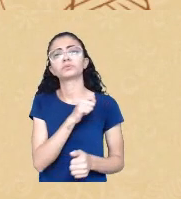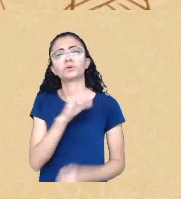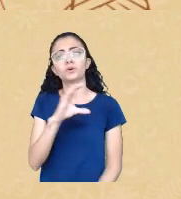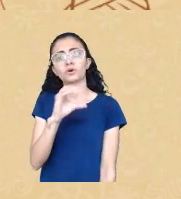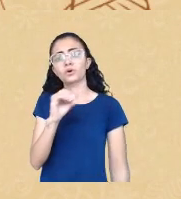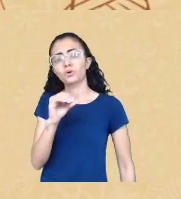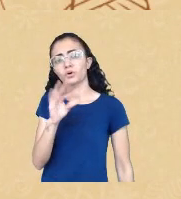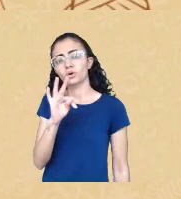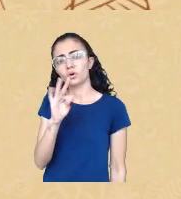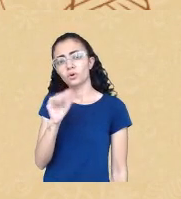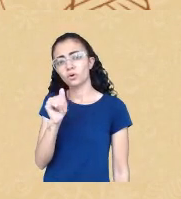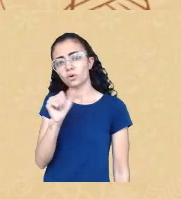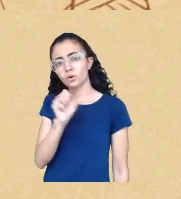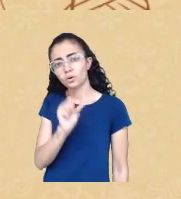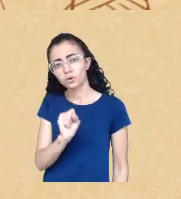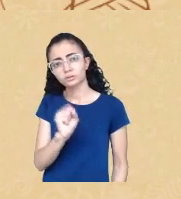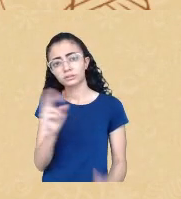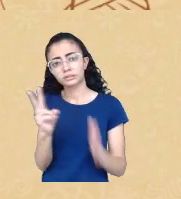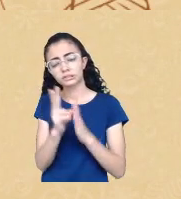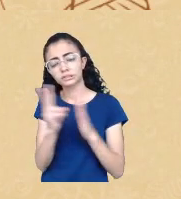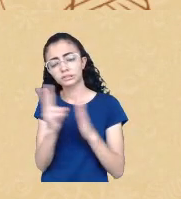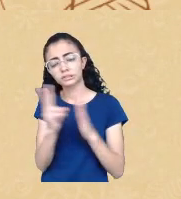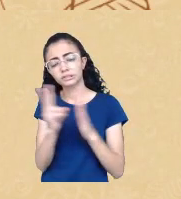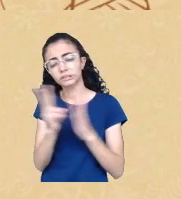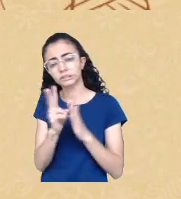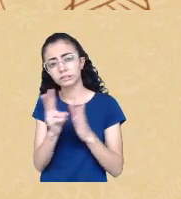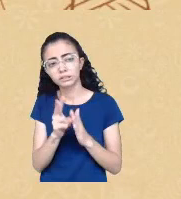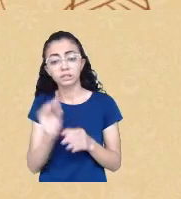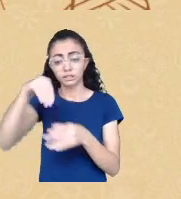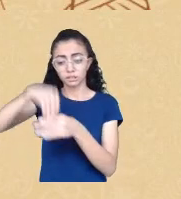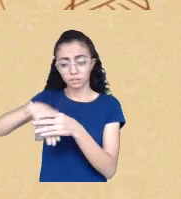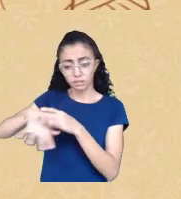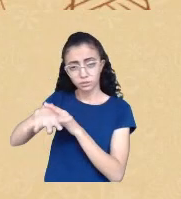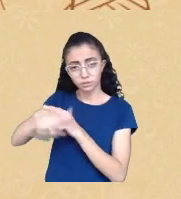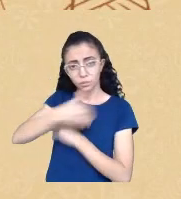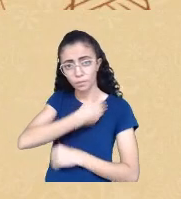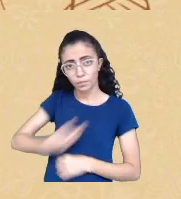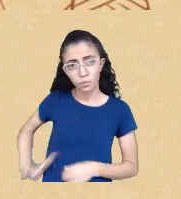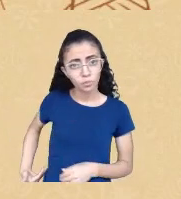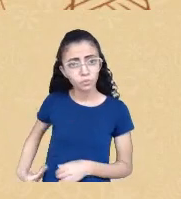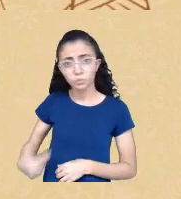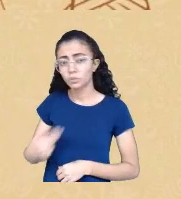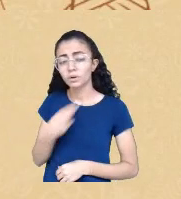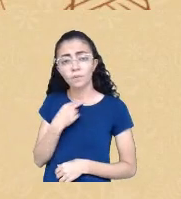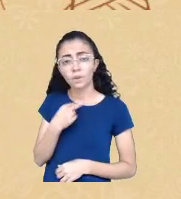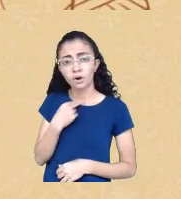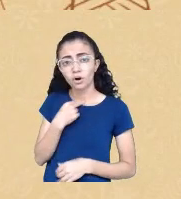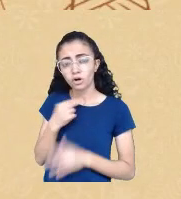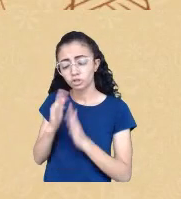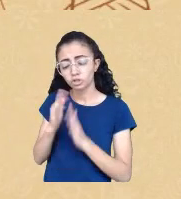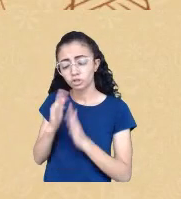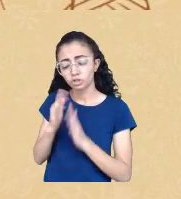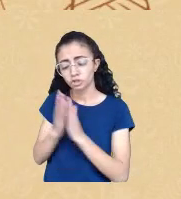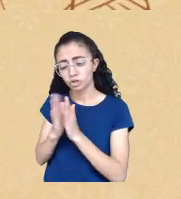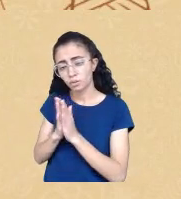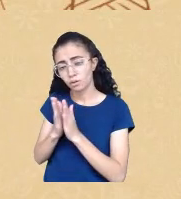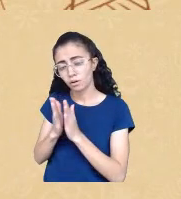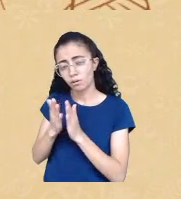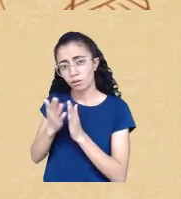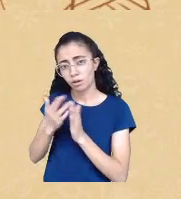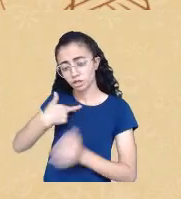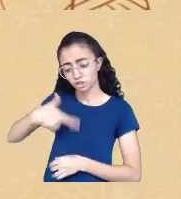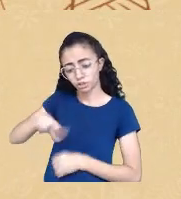podem praticar seus atos sagrados dentro do espaço público da universidade ainda que ele seja morador